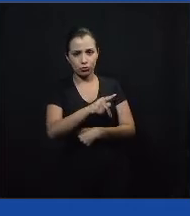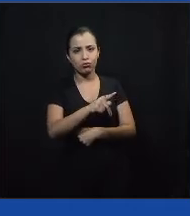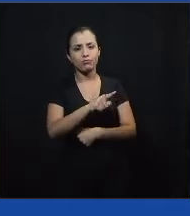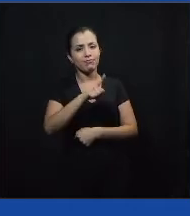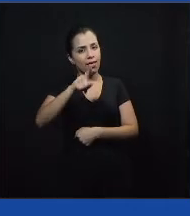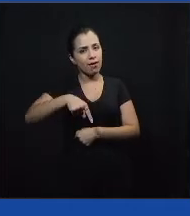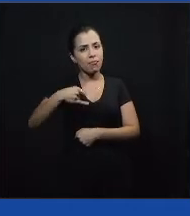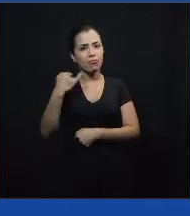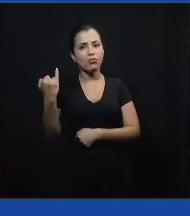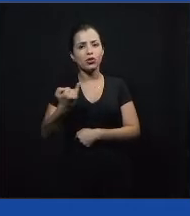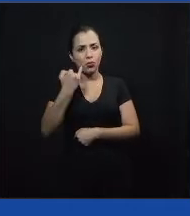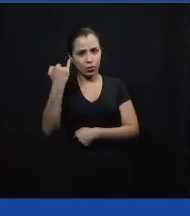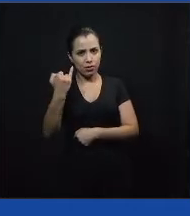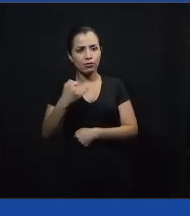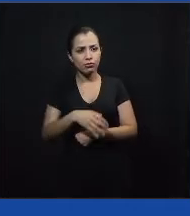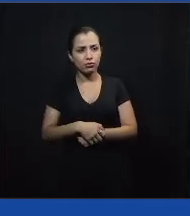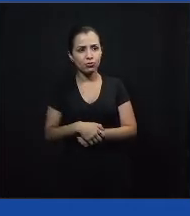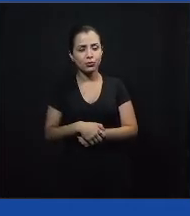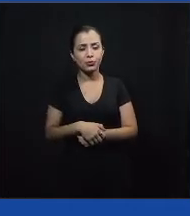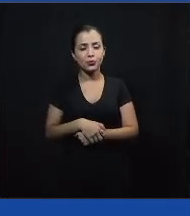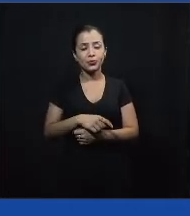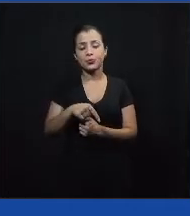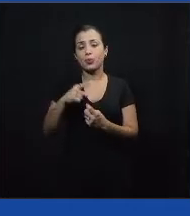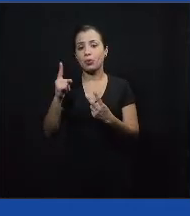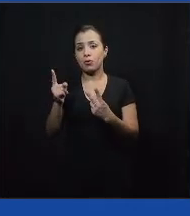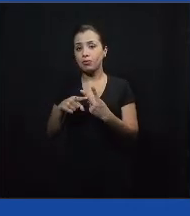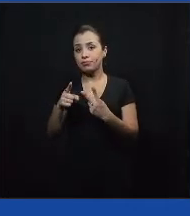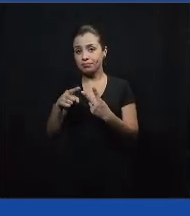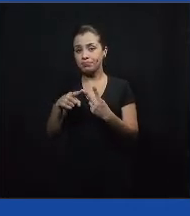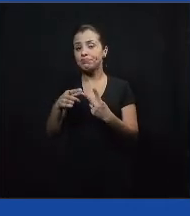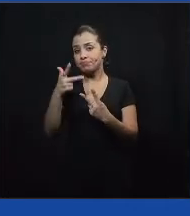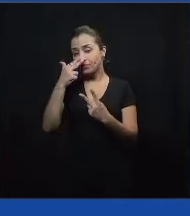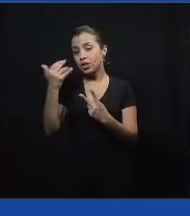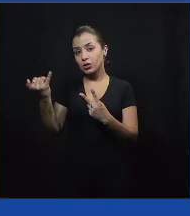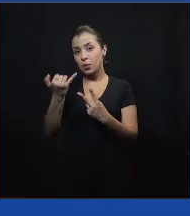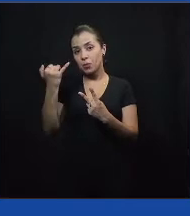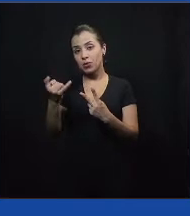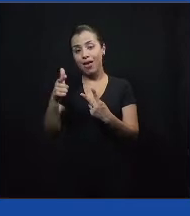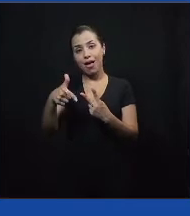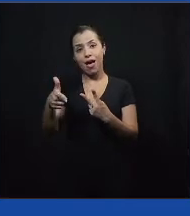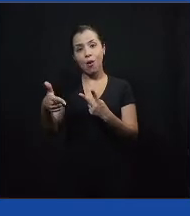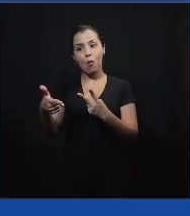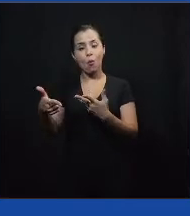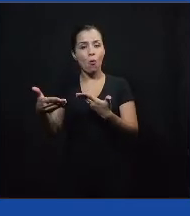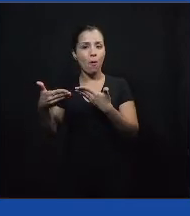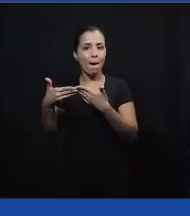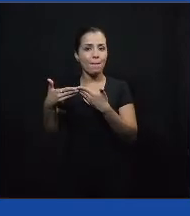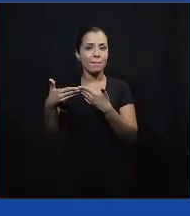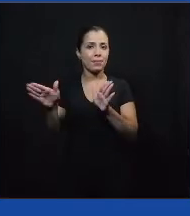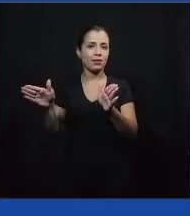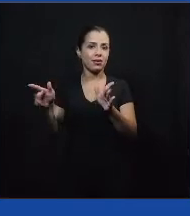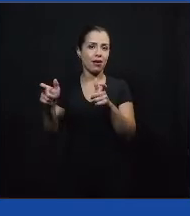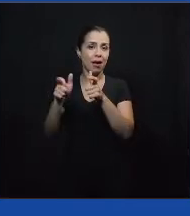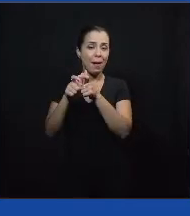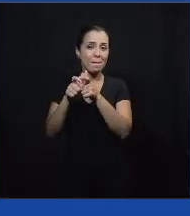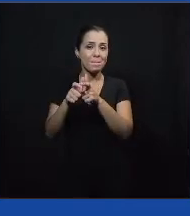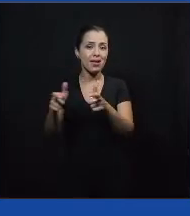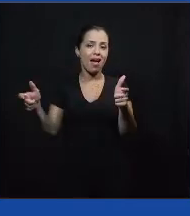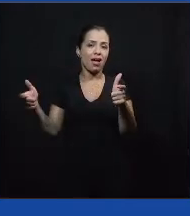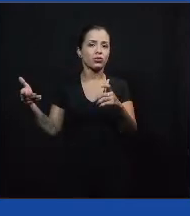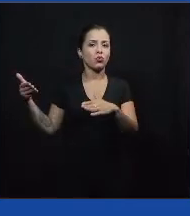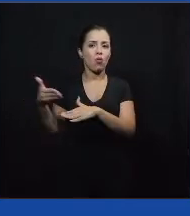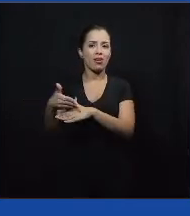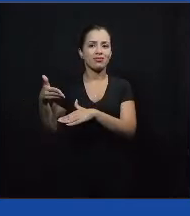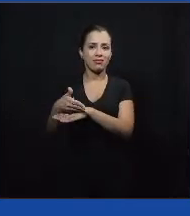fundamentais e seria o ideal. E o outro ponto que eu acho que seria ideal é um acesso muito mais ampliado de